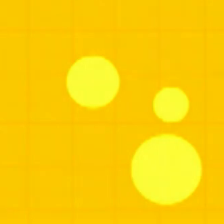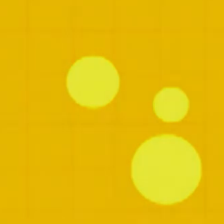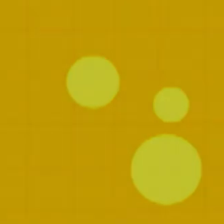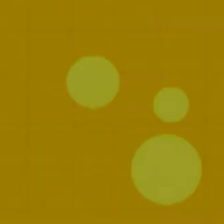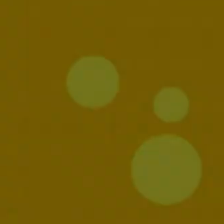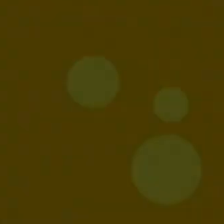Tchau. Tchau. Obrigado.